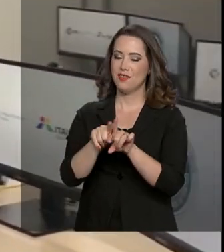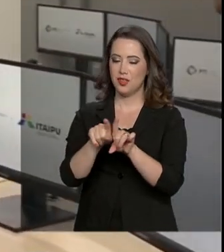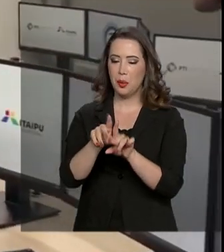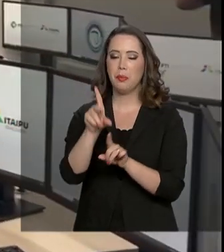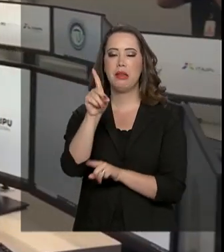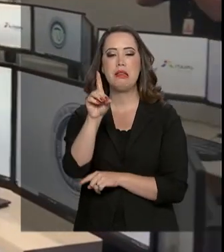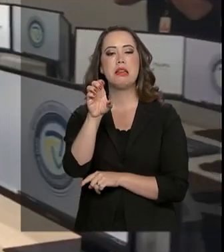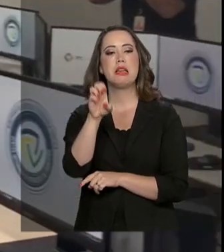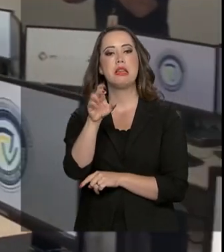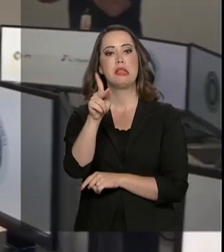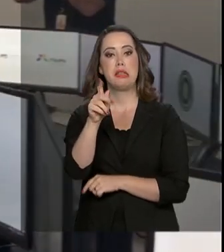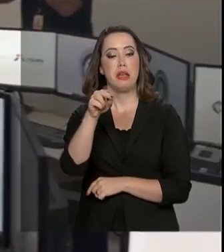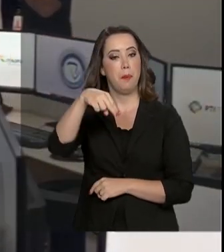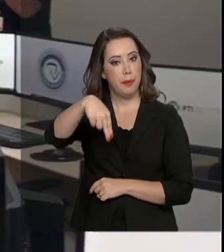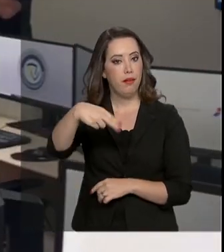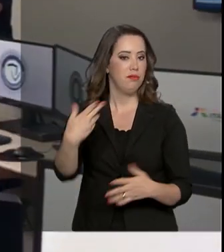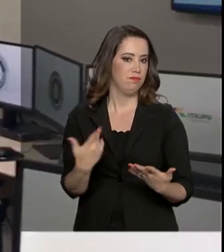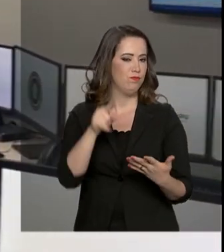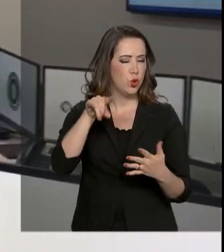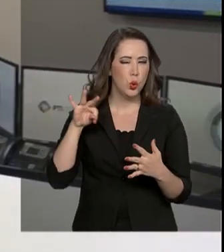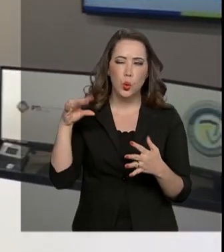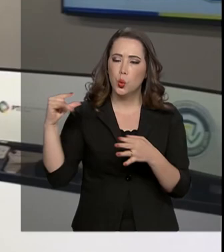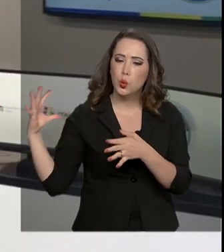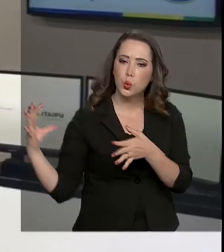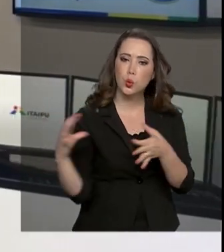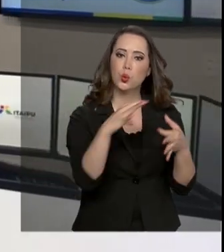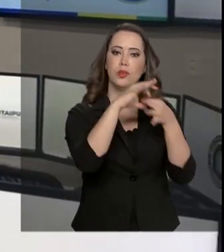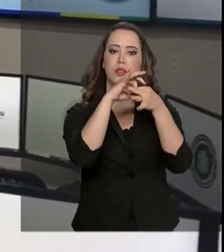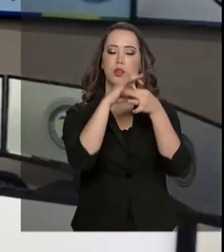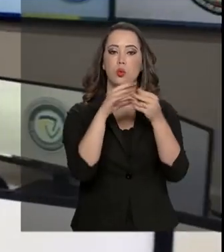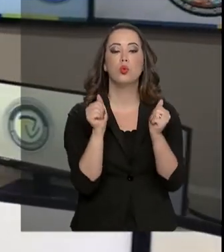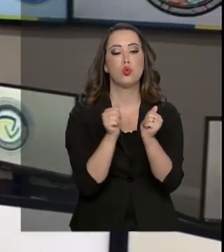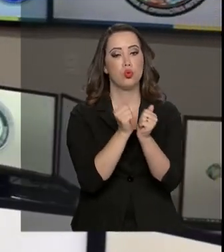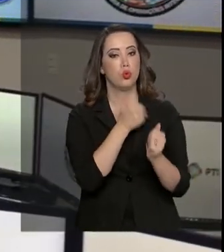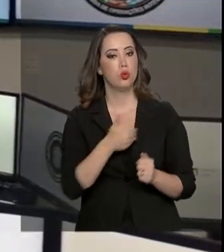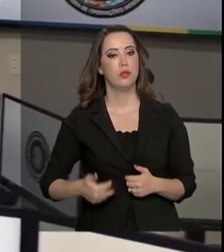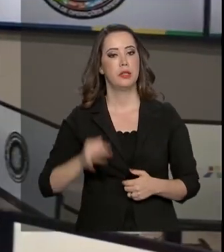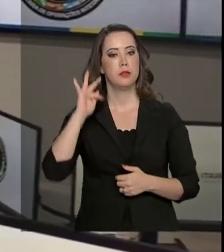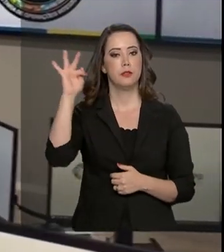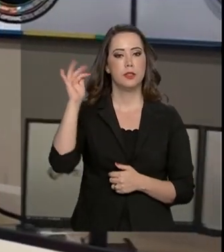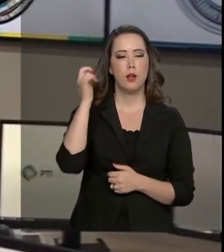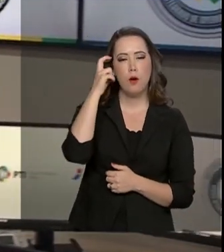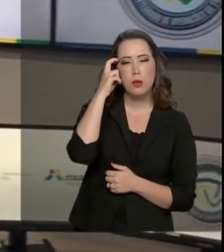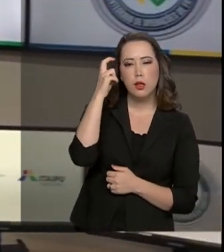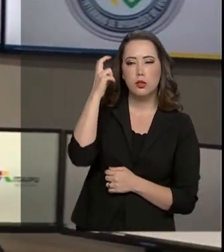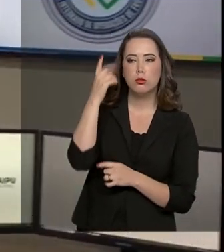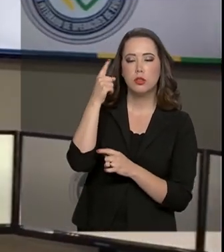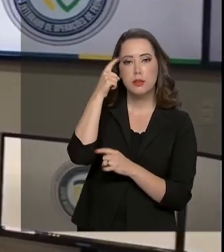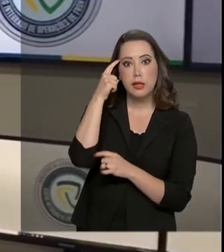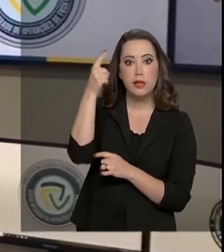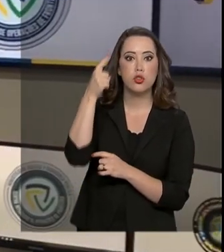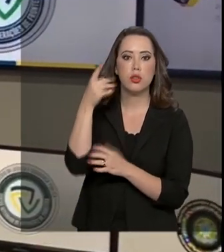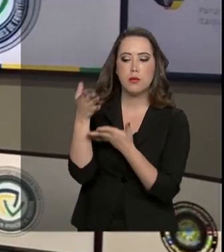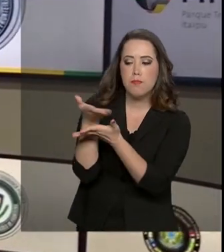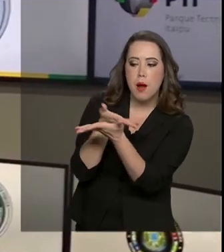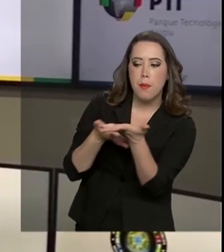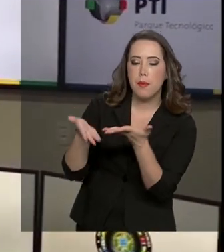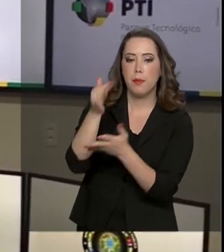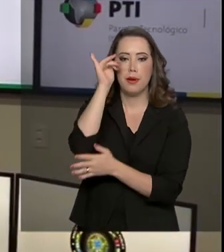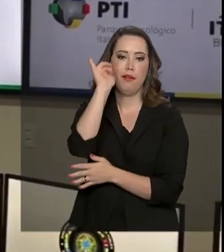O centro, que é iniciativa do Governo Federal, vai compartilhar inteligências para combater os crimes de fronteiras,